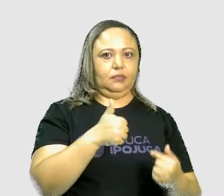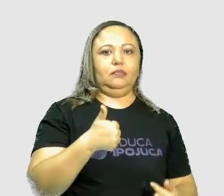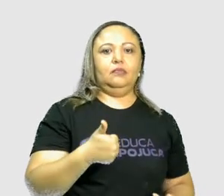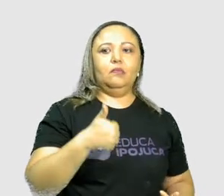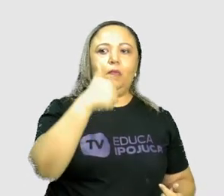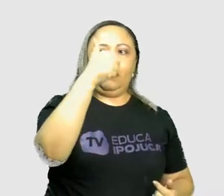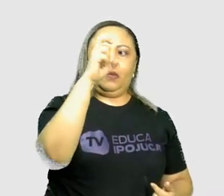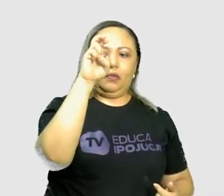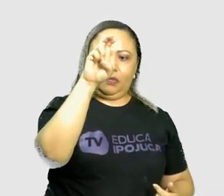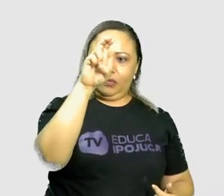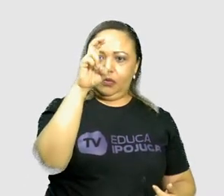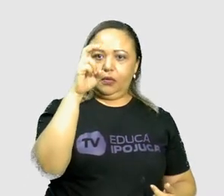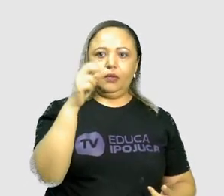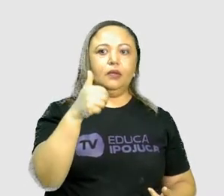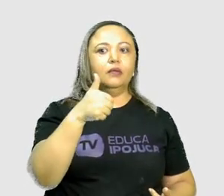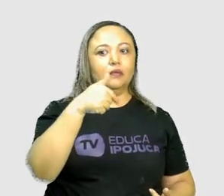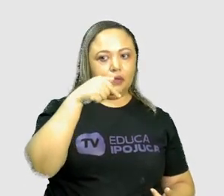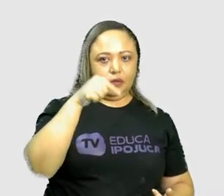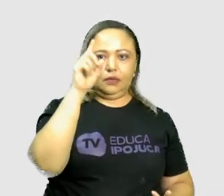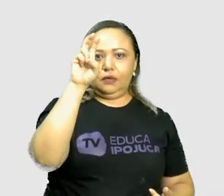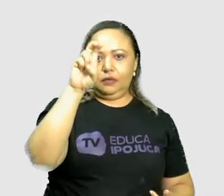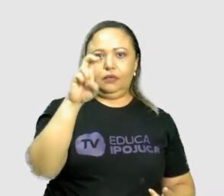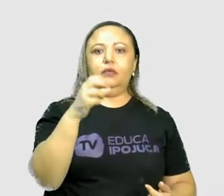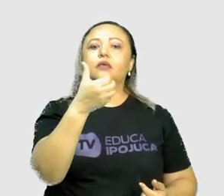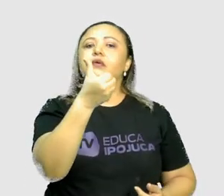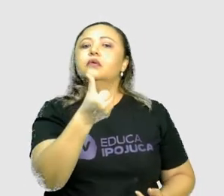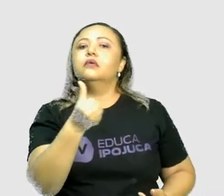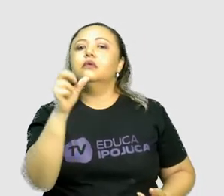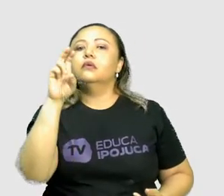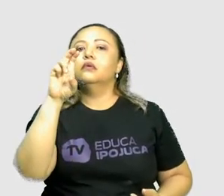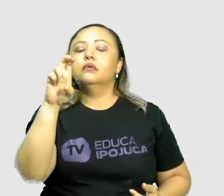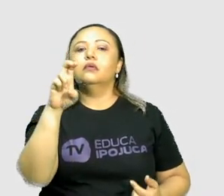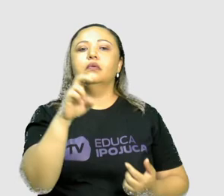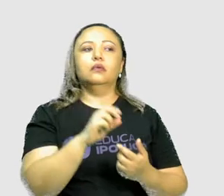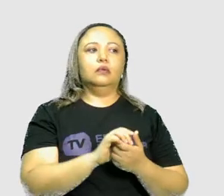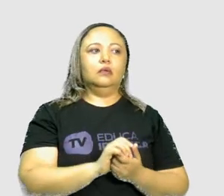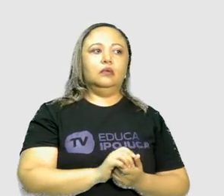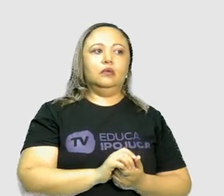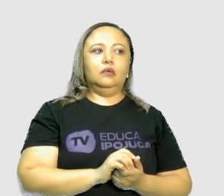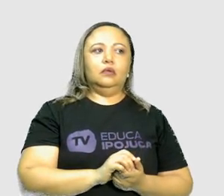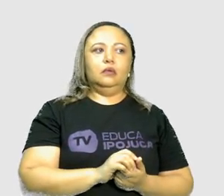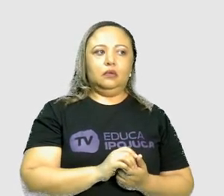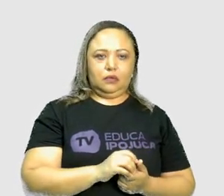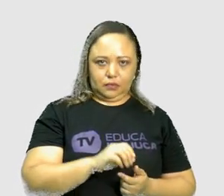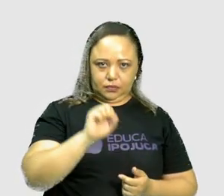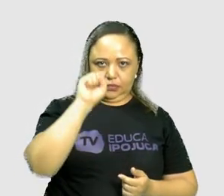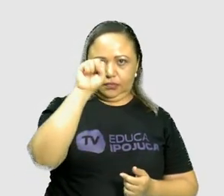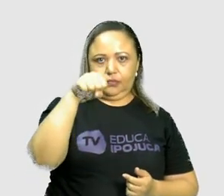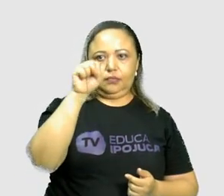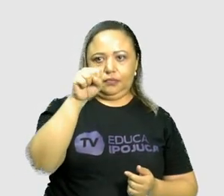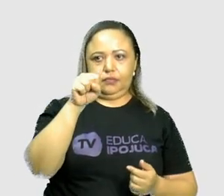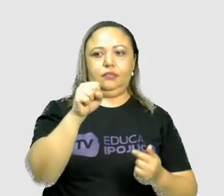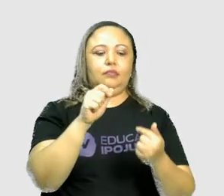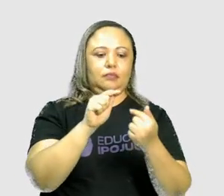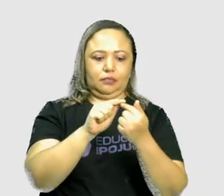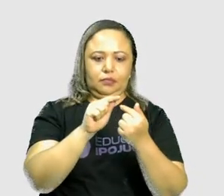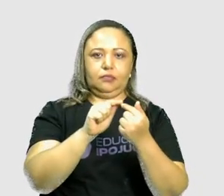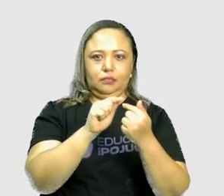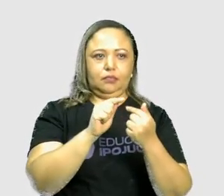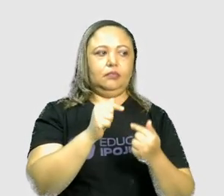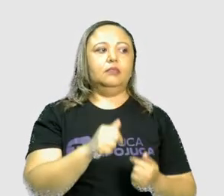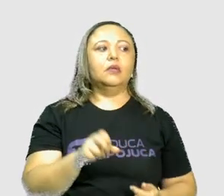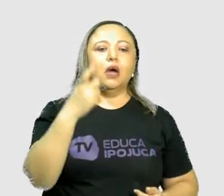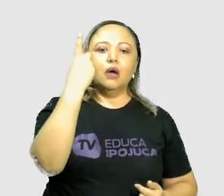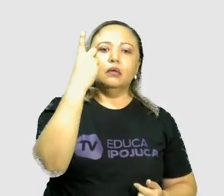dar 75. E o 165? Será? Sim. 11